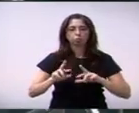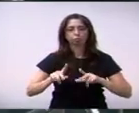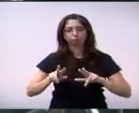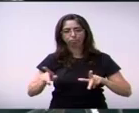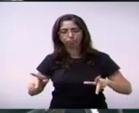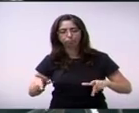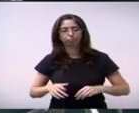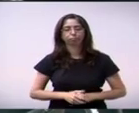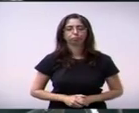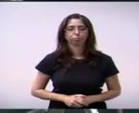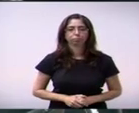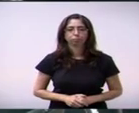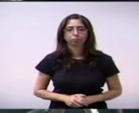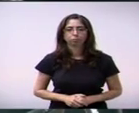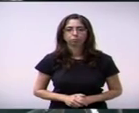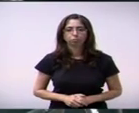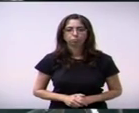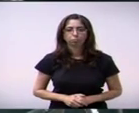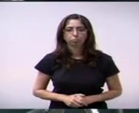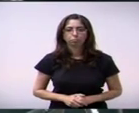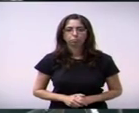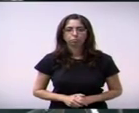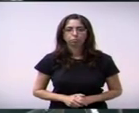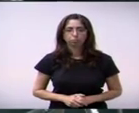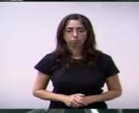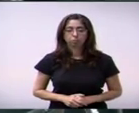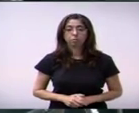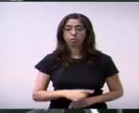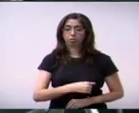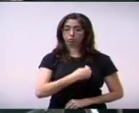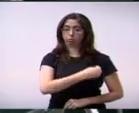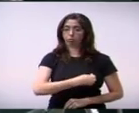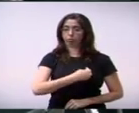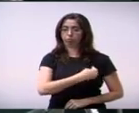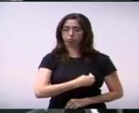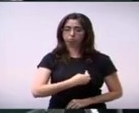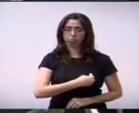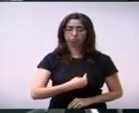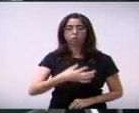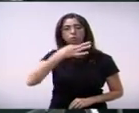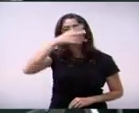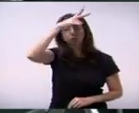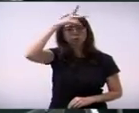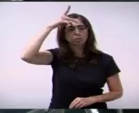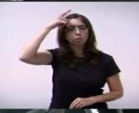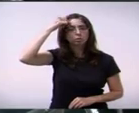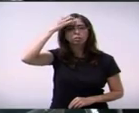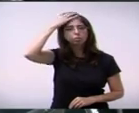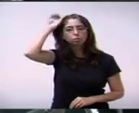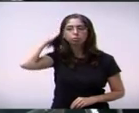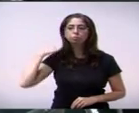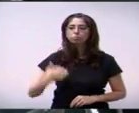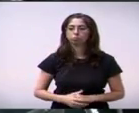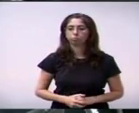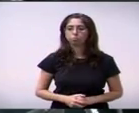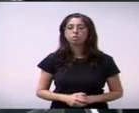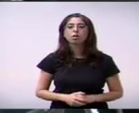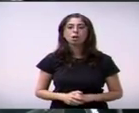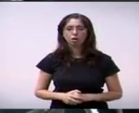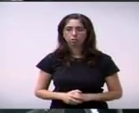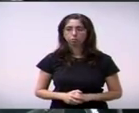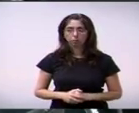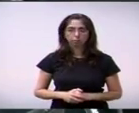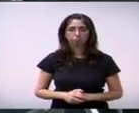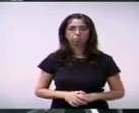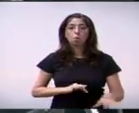206 do vereador Dr. João Mota propõe ao executivo a criação de um projeto de